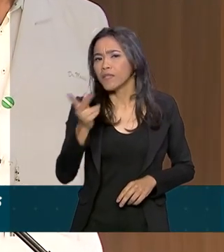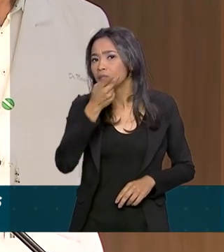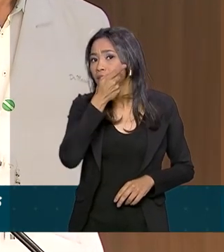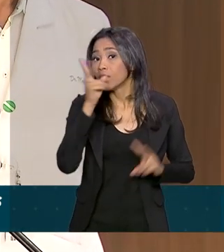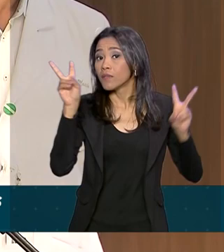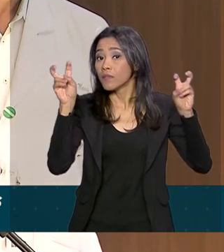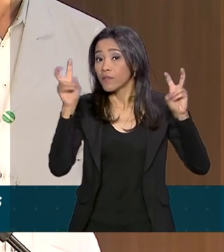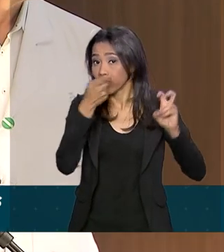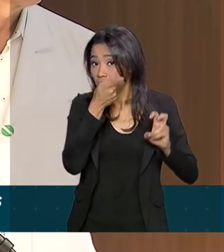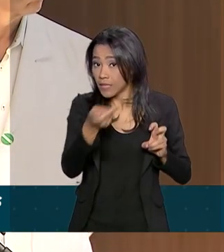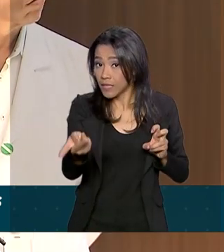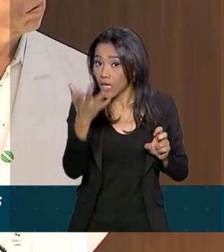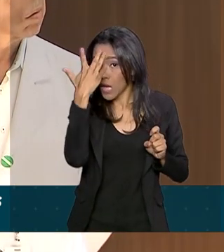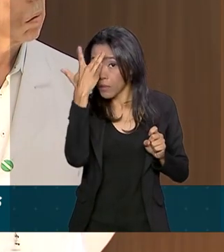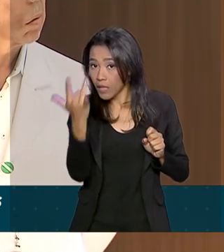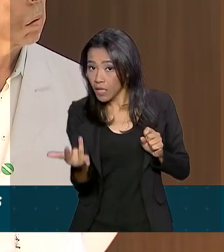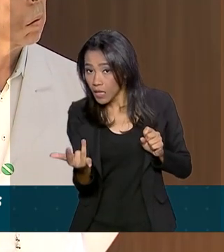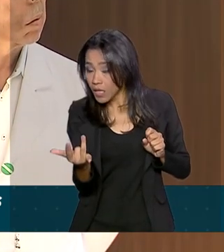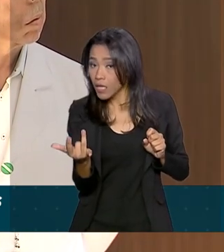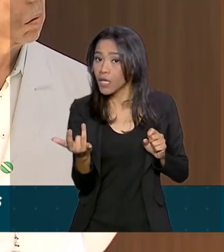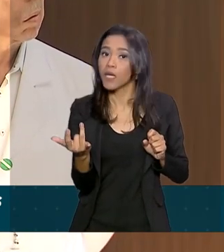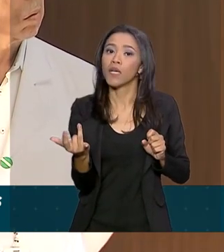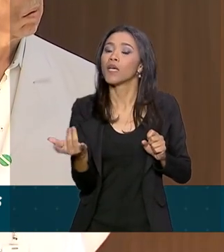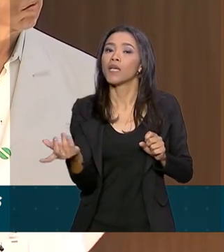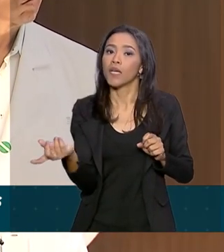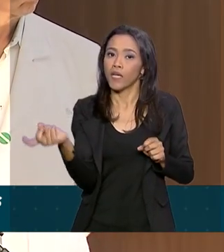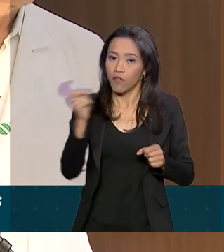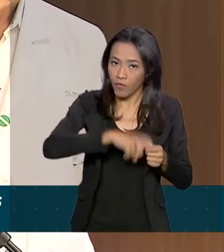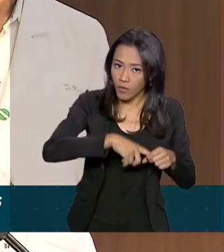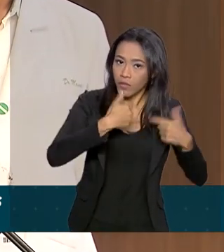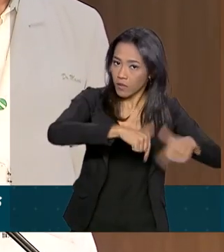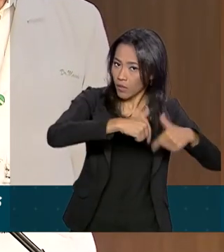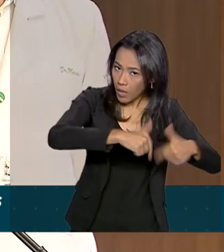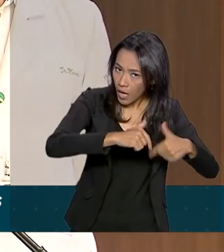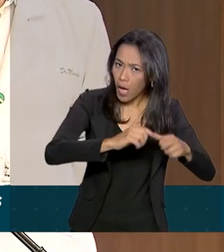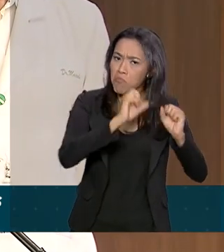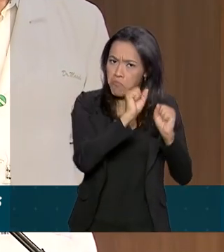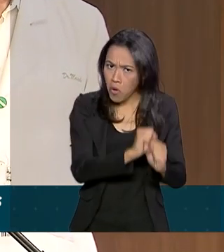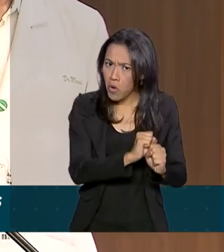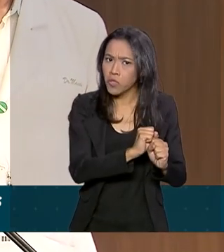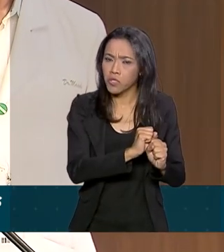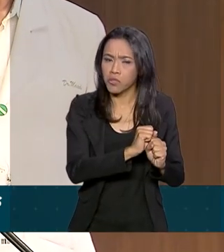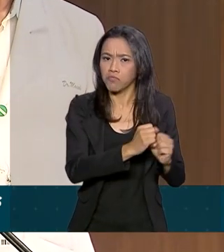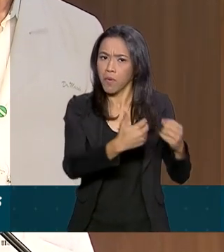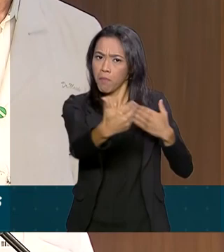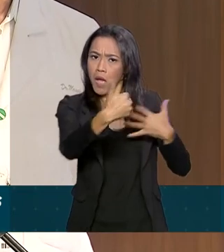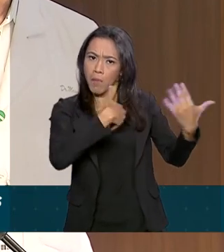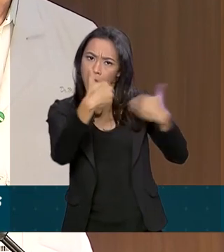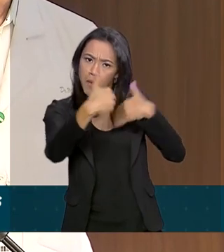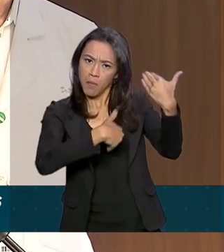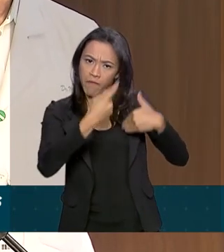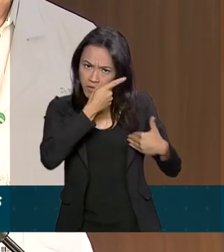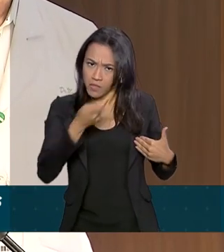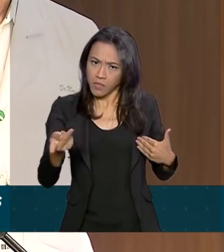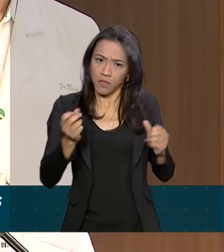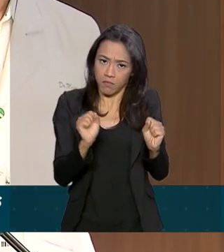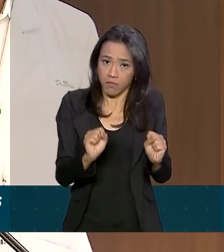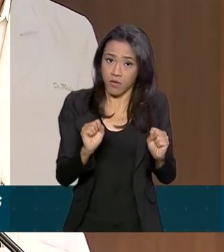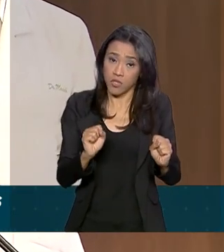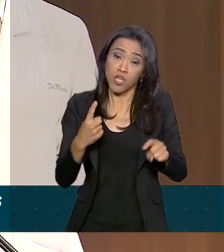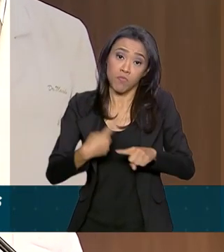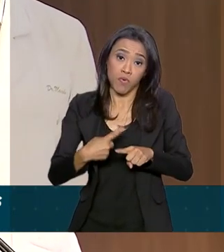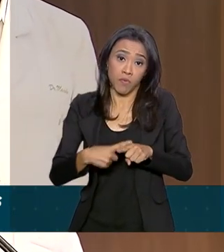se amanhã ele retoma à presidência, se ele já vai poder receber visitas, porque imagino que, exercício do cargo, ele